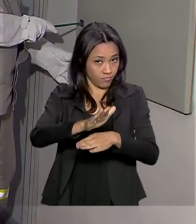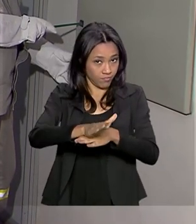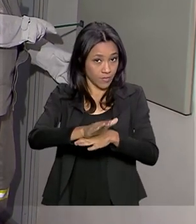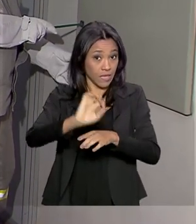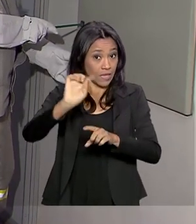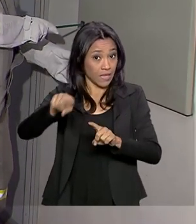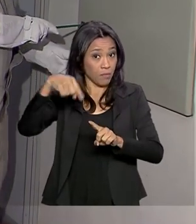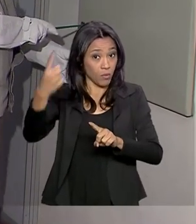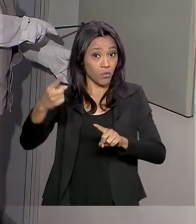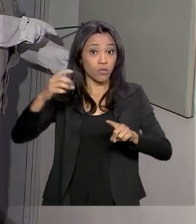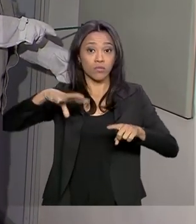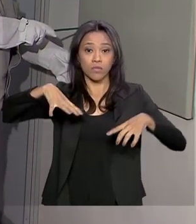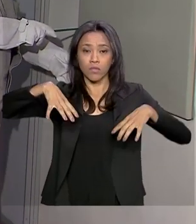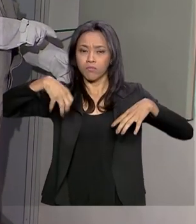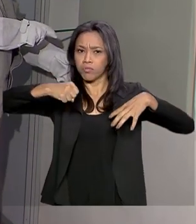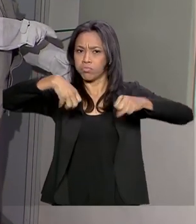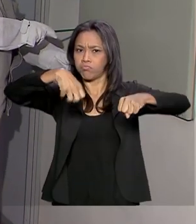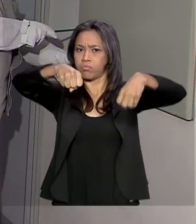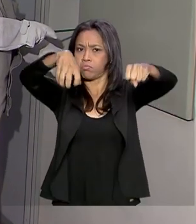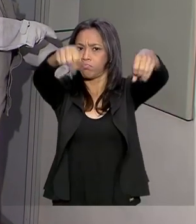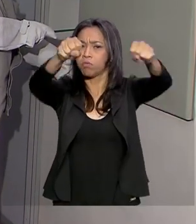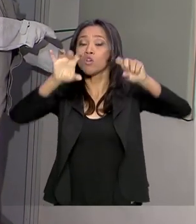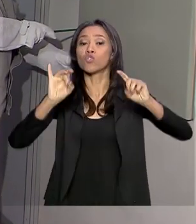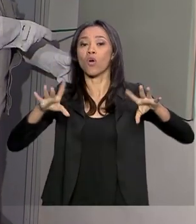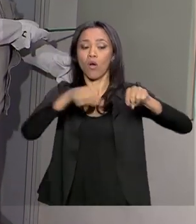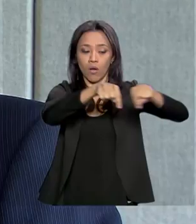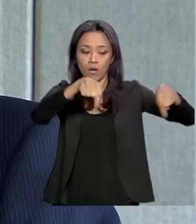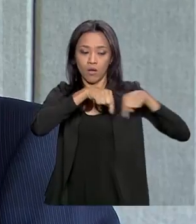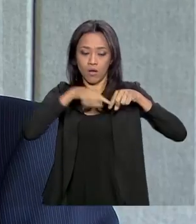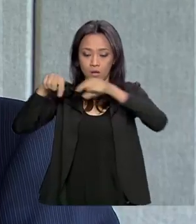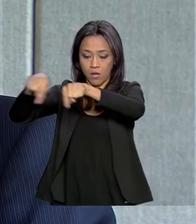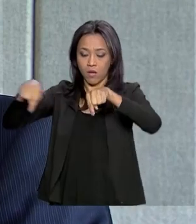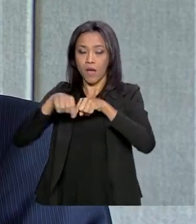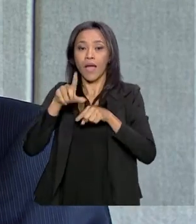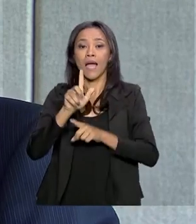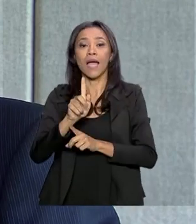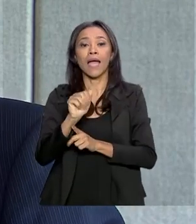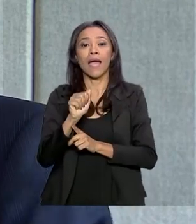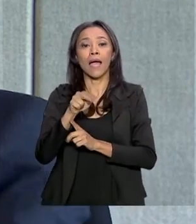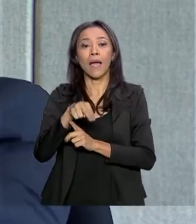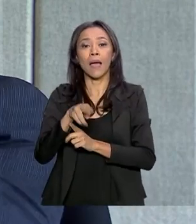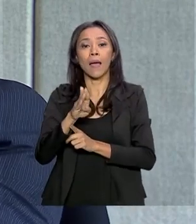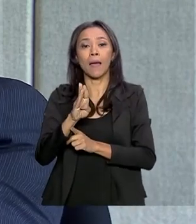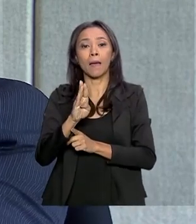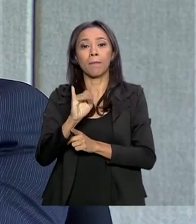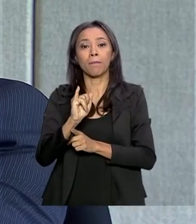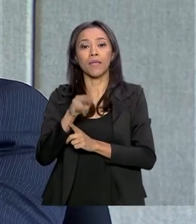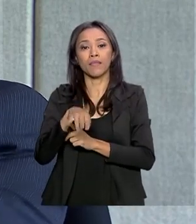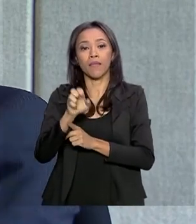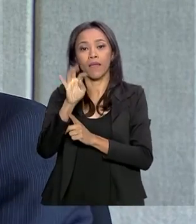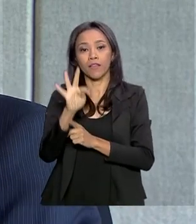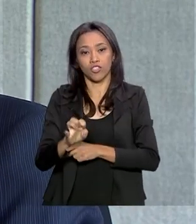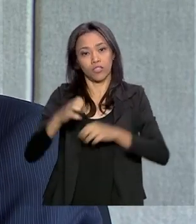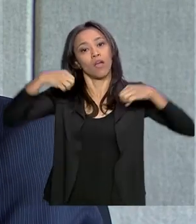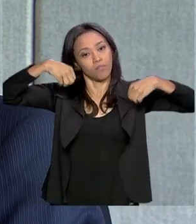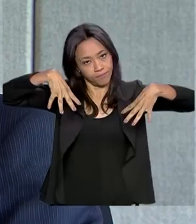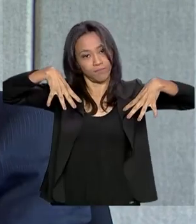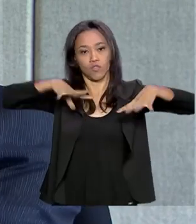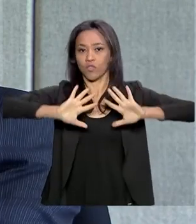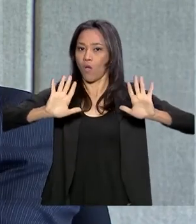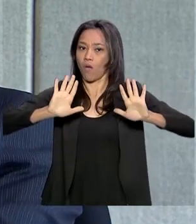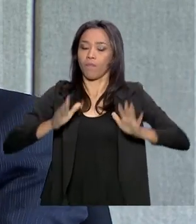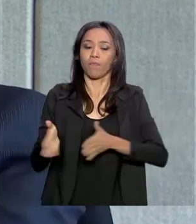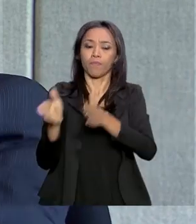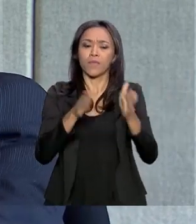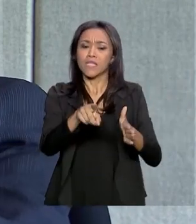apenas os gabinetes ficam com energia elétrica. Aqueles servidores que precisam estender a sua jornada de trabalho para